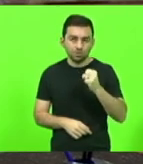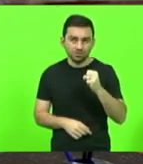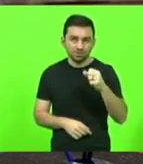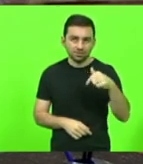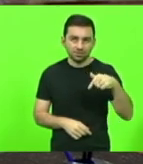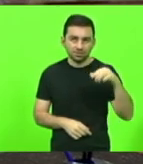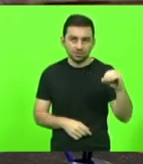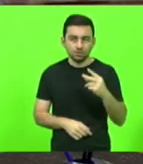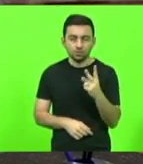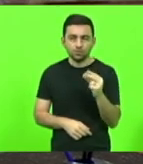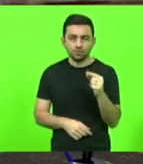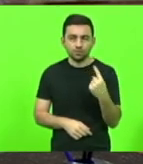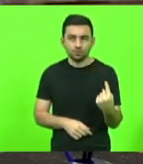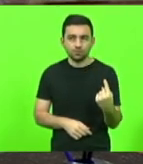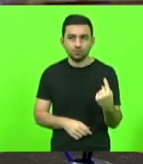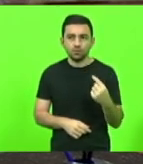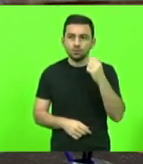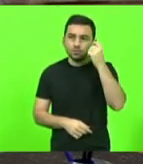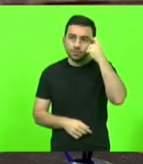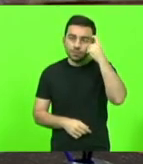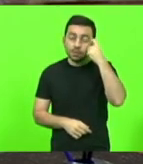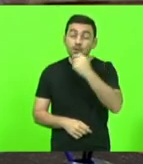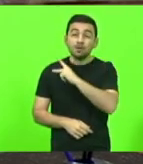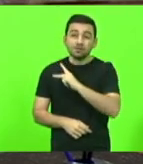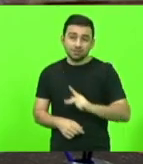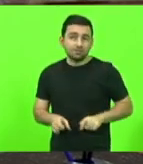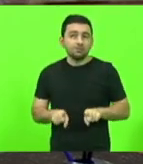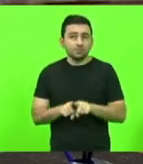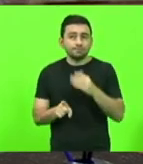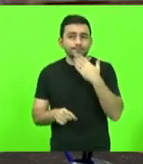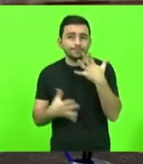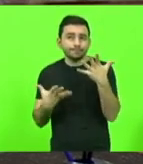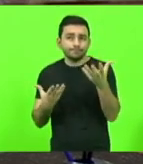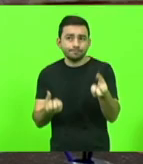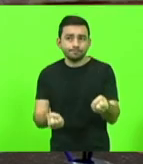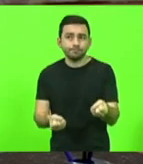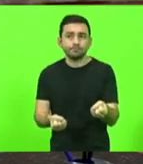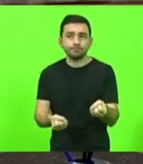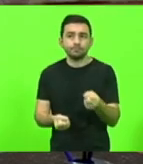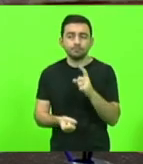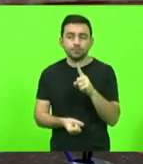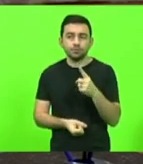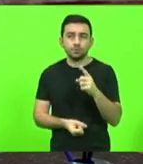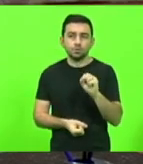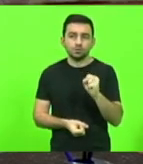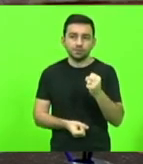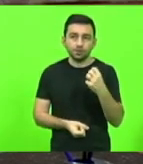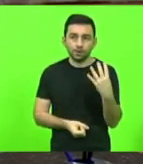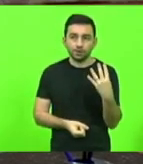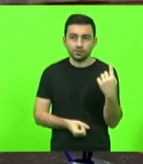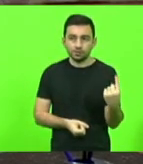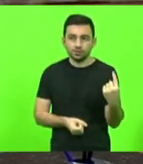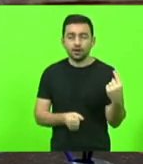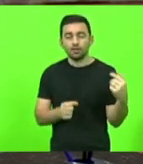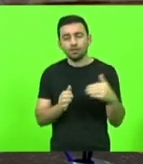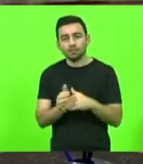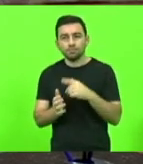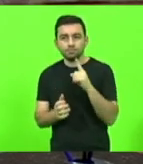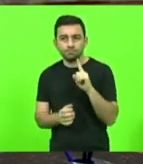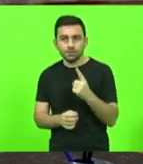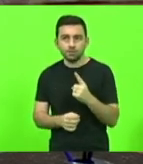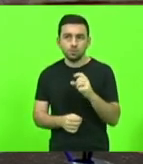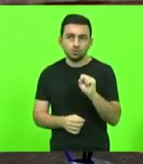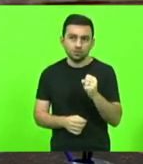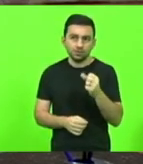sequência, o senhor presidente deferiu os requerimentos 1841 a 1869 e